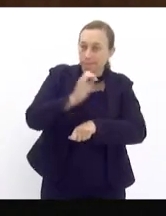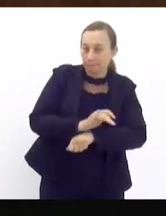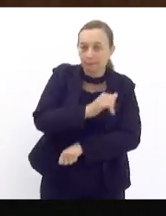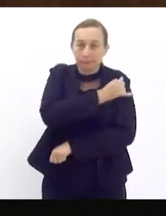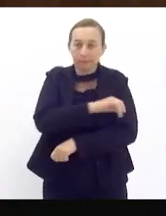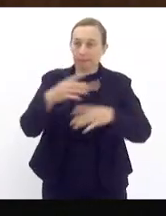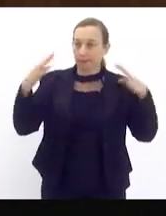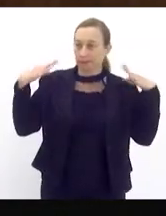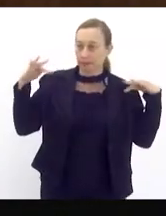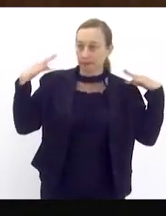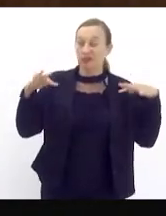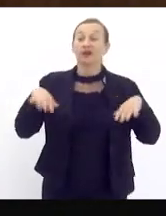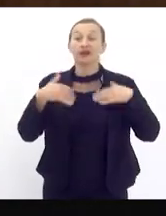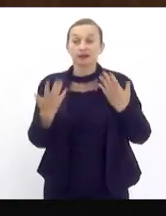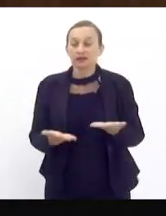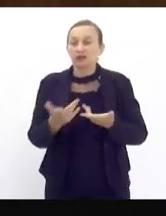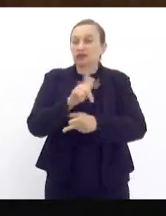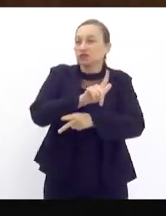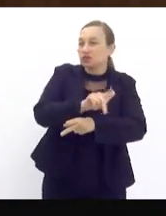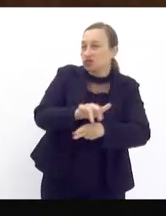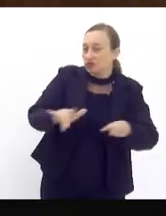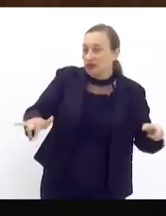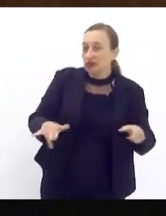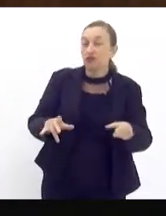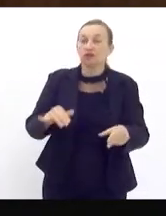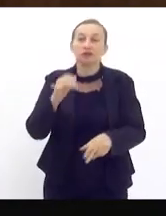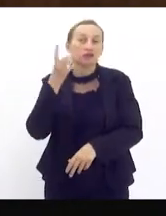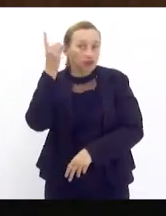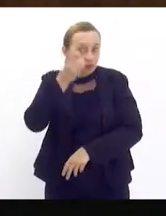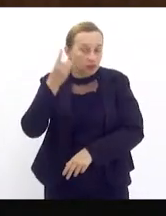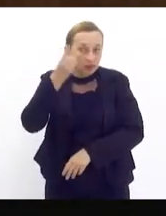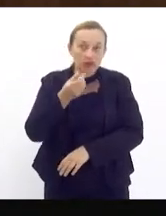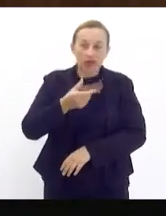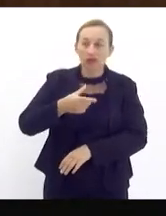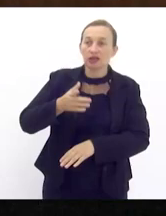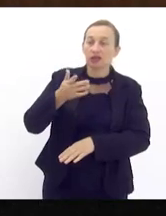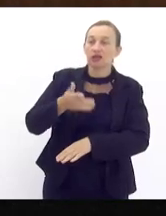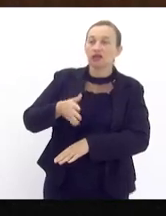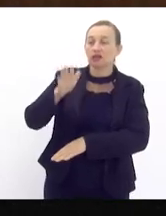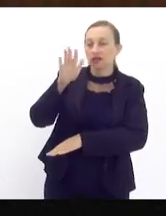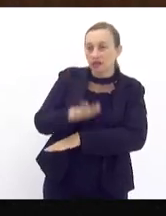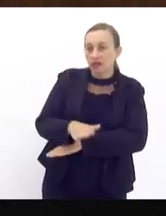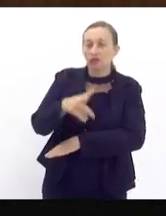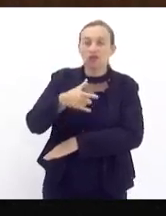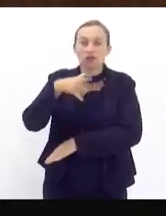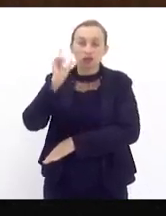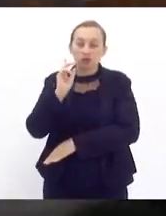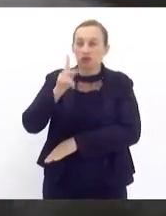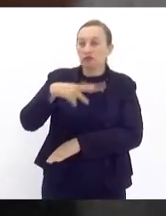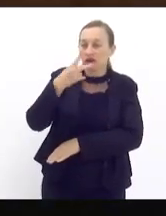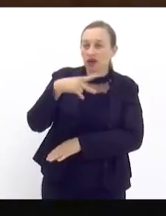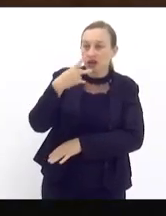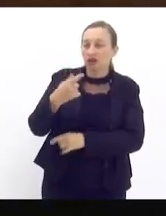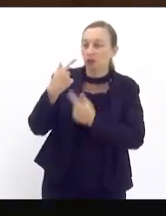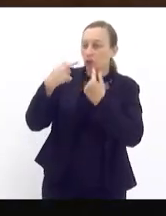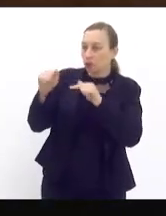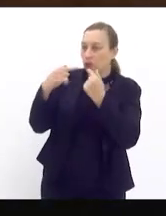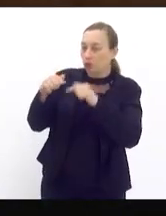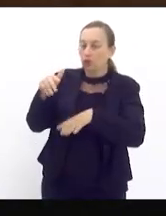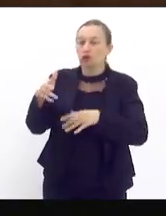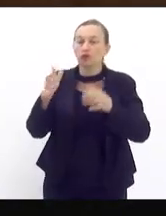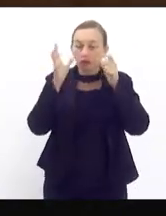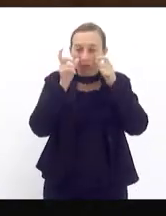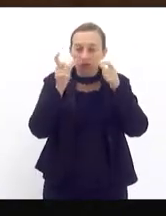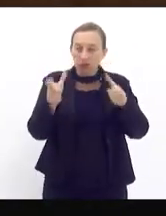turismo. Então, diversos deputados e deputadas na tarde de ontem fizeram fala criticando, chamando a